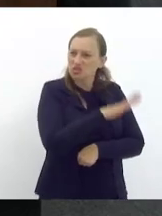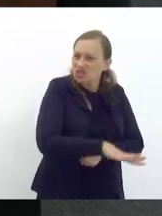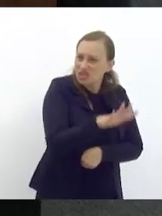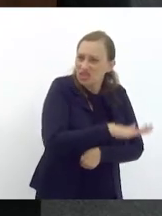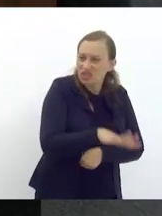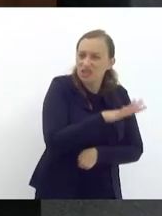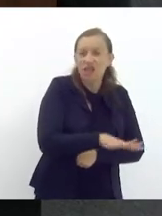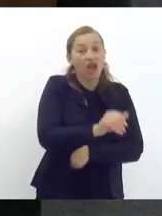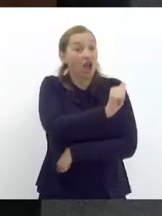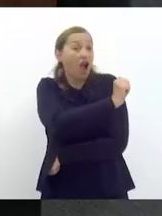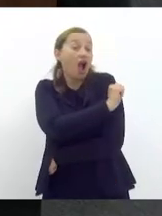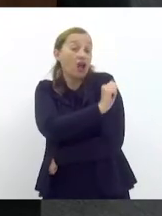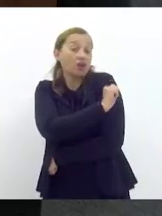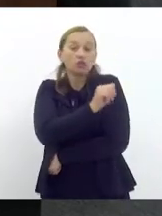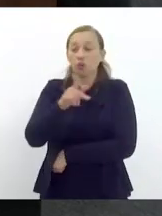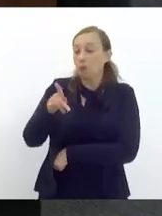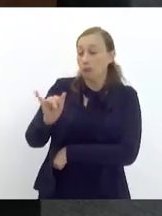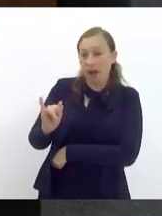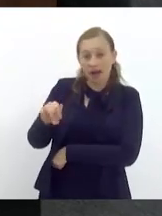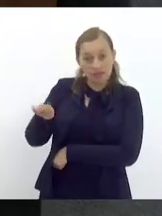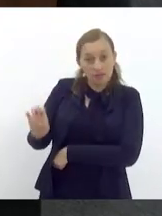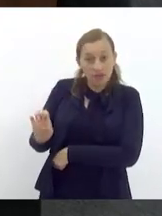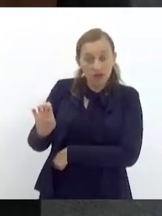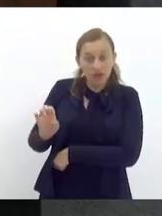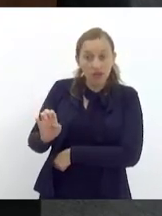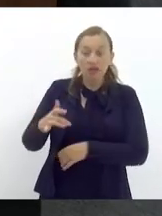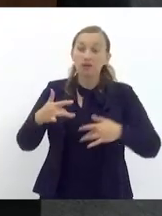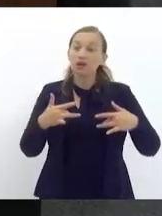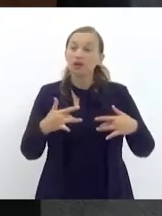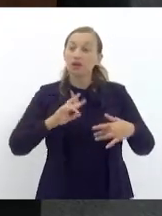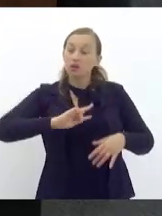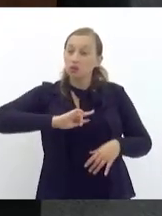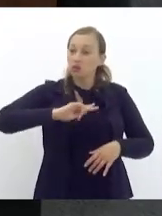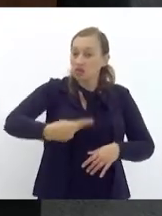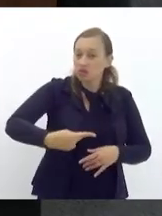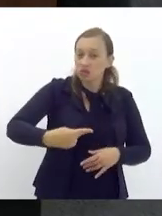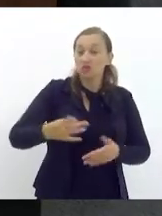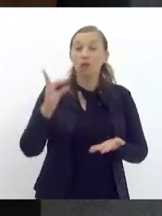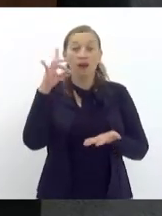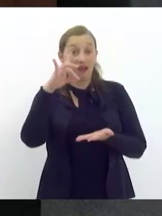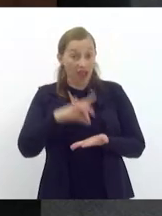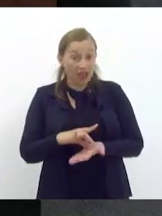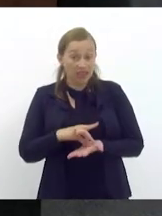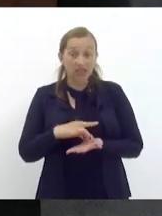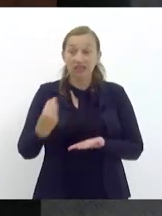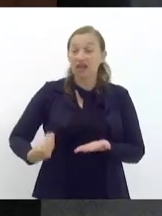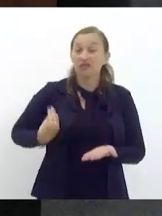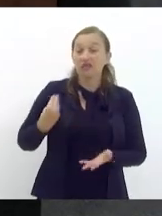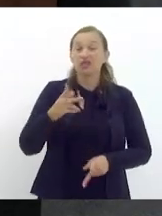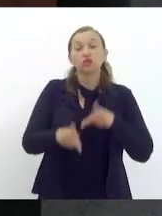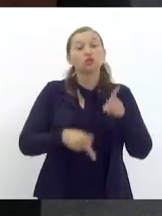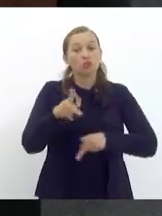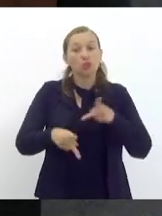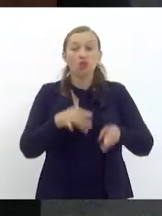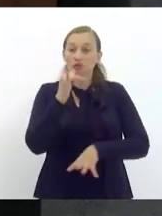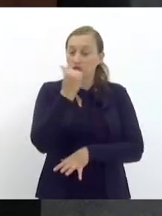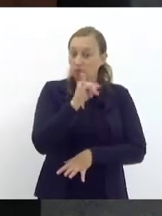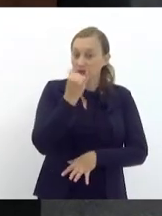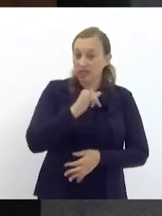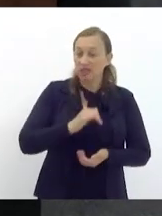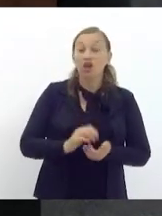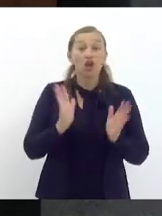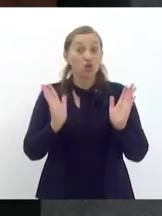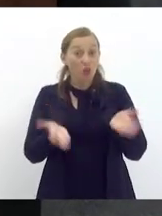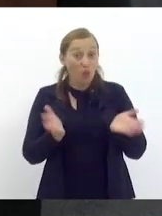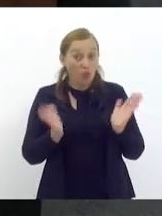nossos alunos dos pais para que o transplante seja uma realidade na vida do povo fluminense e